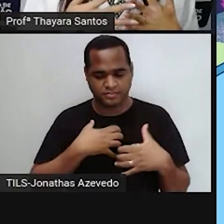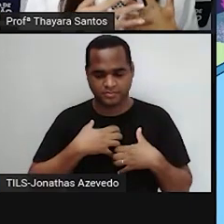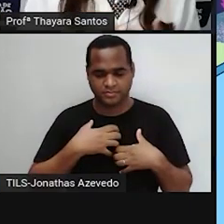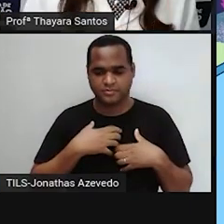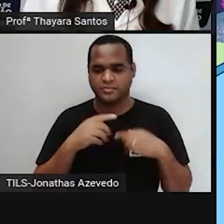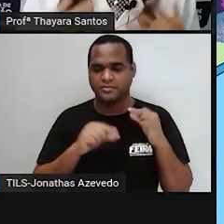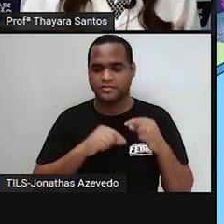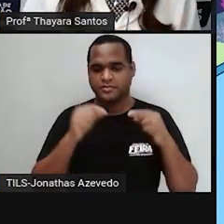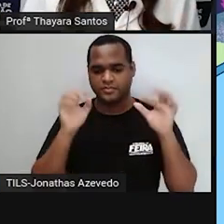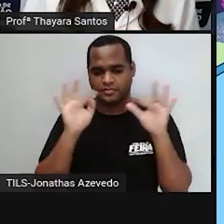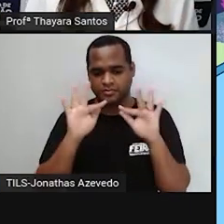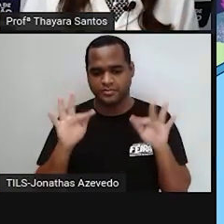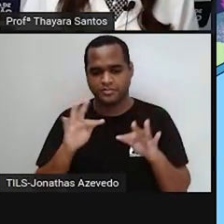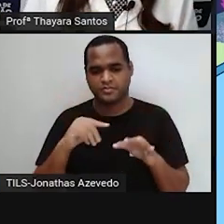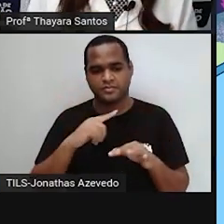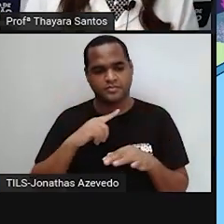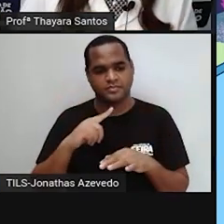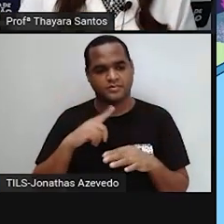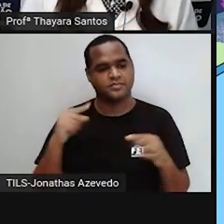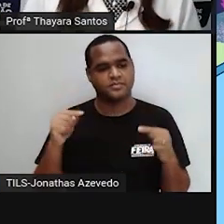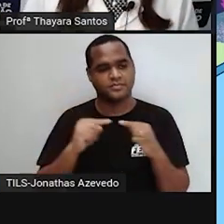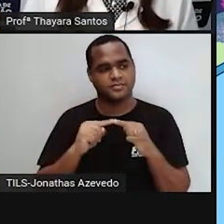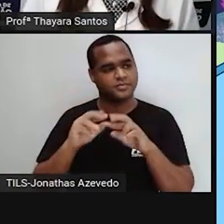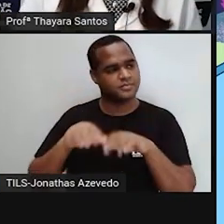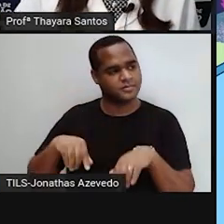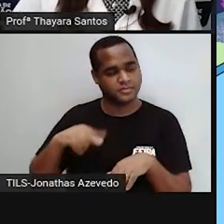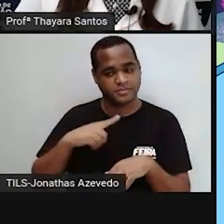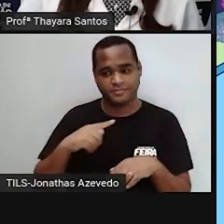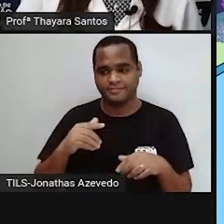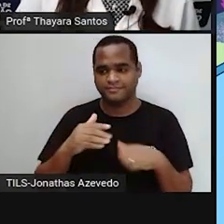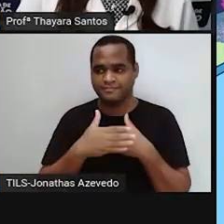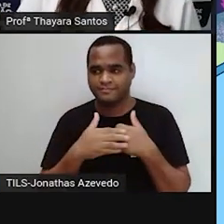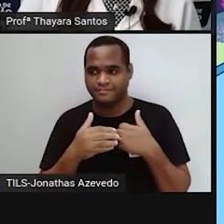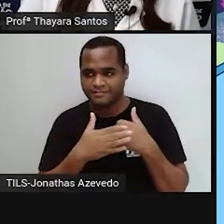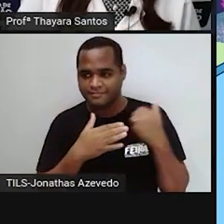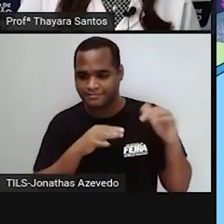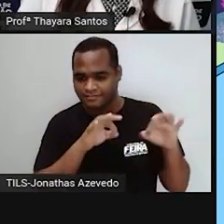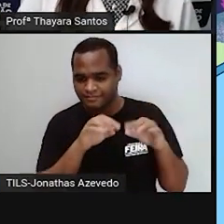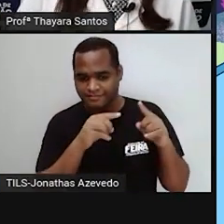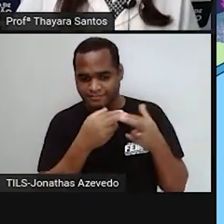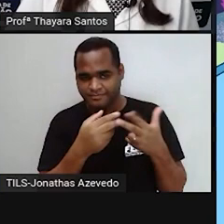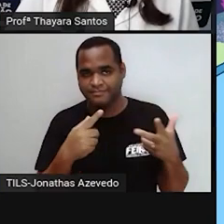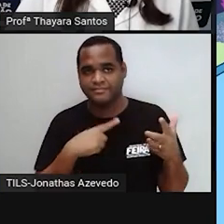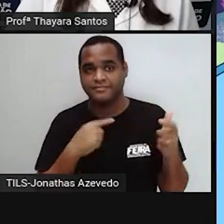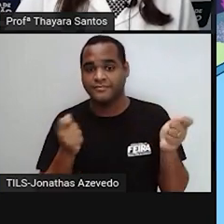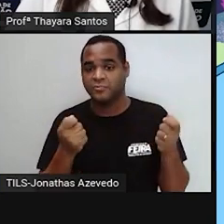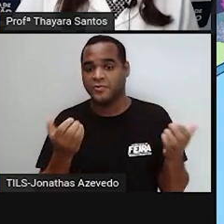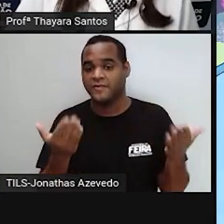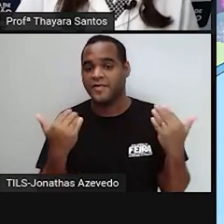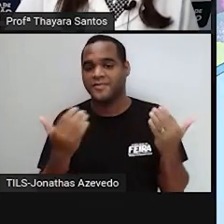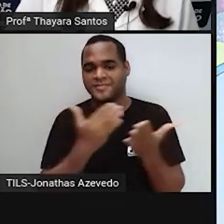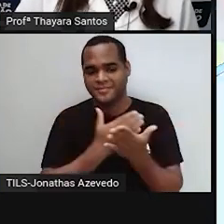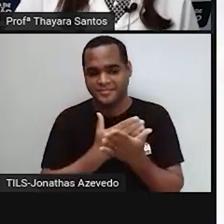de ter vocês aqui, porque tudo está sendo preparado com muito carinho para vocês. Então, vamos lá iniciar nossa aula.